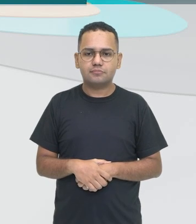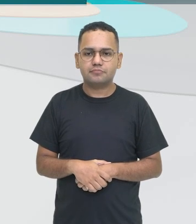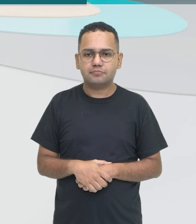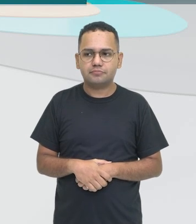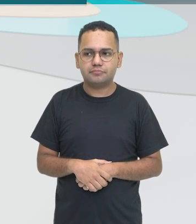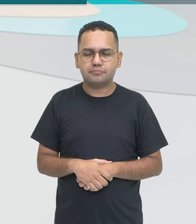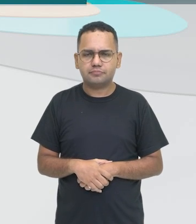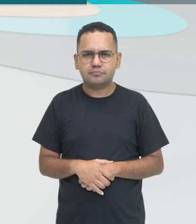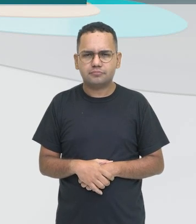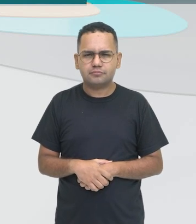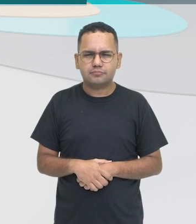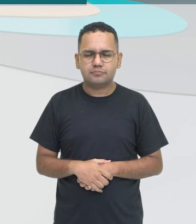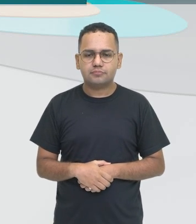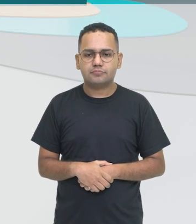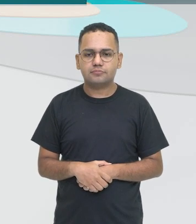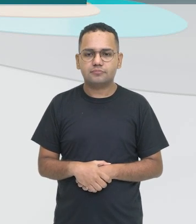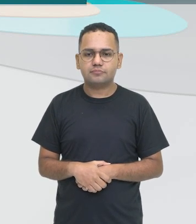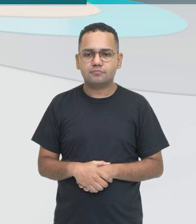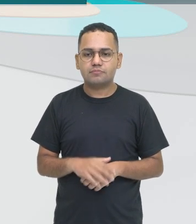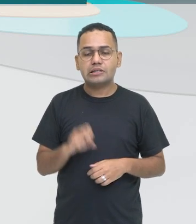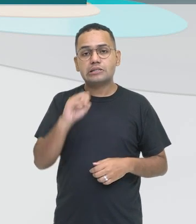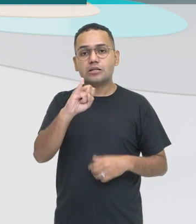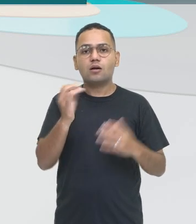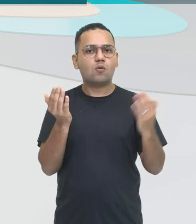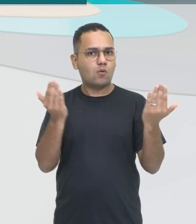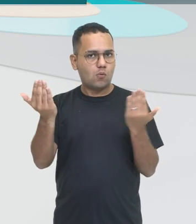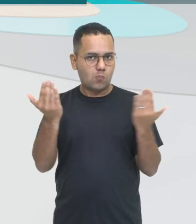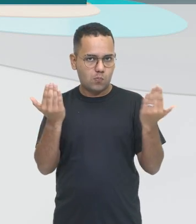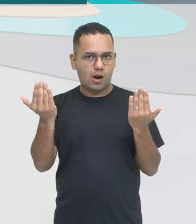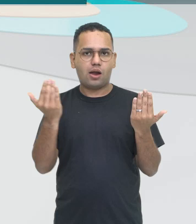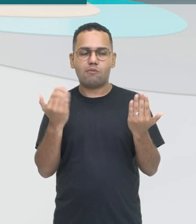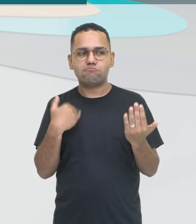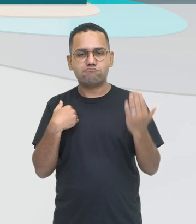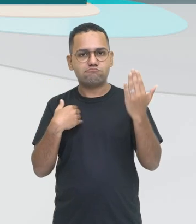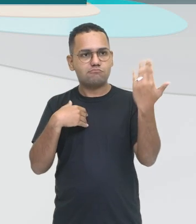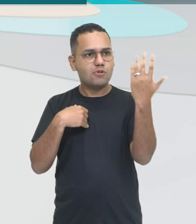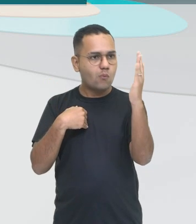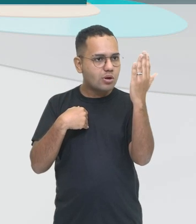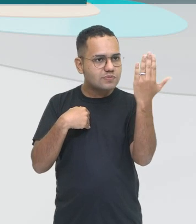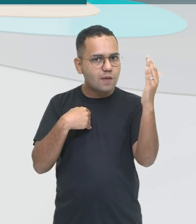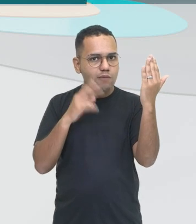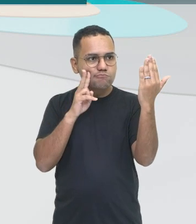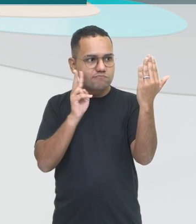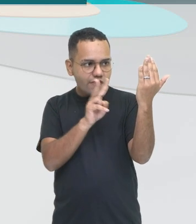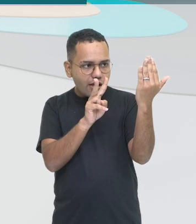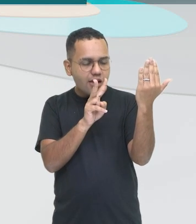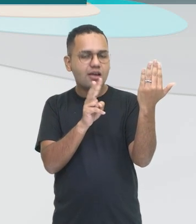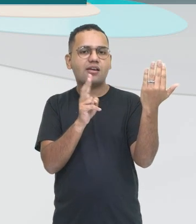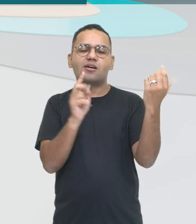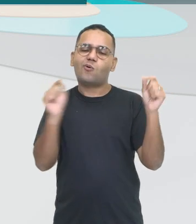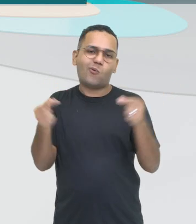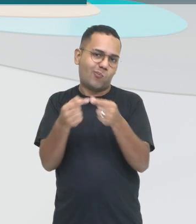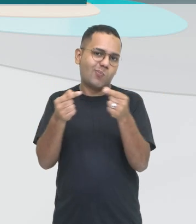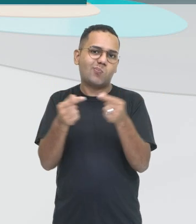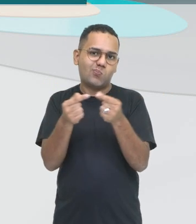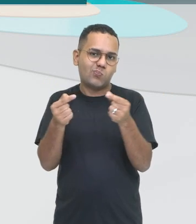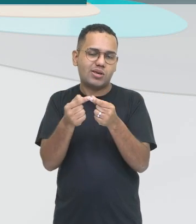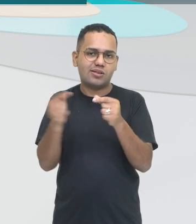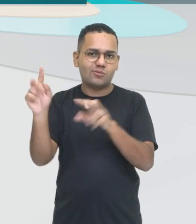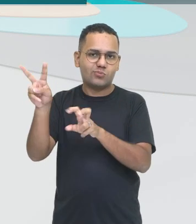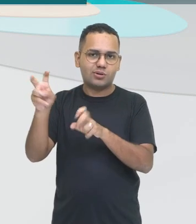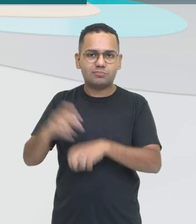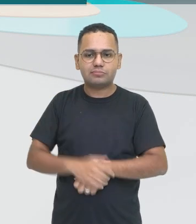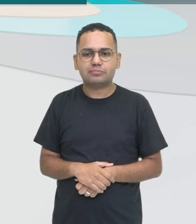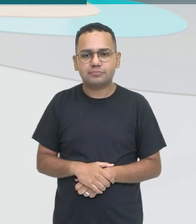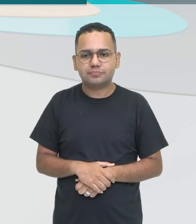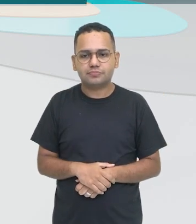Então, quando a gente utiliza essa analogia com o espelho, funciona perfeitamente com relação aos pronomes reflexivos. Então, reflexive